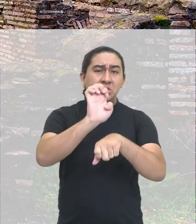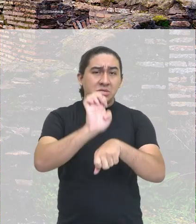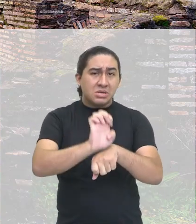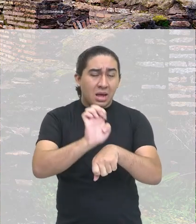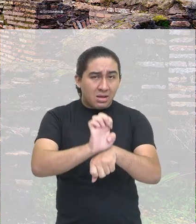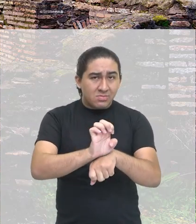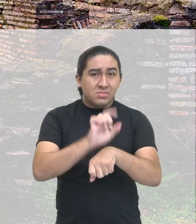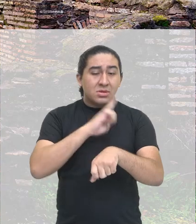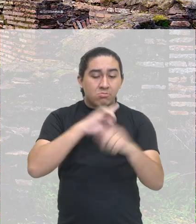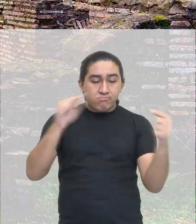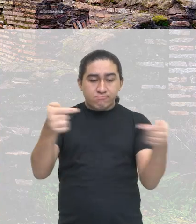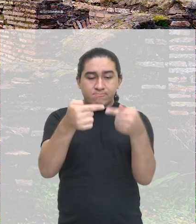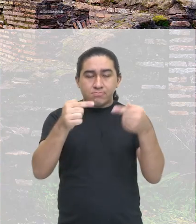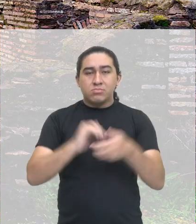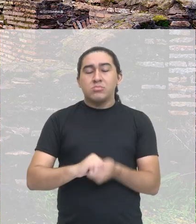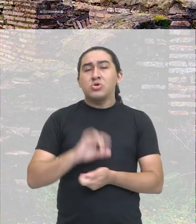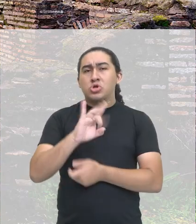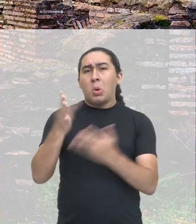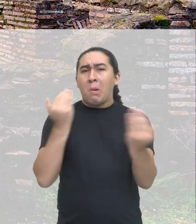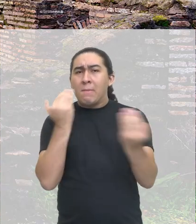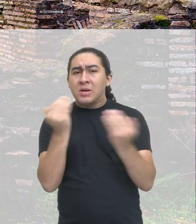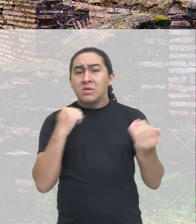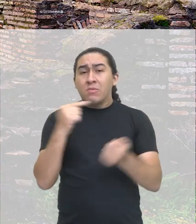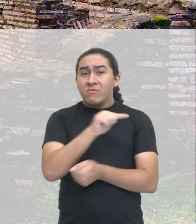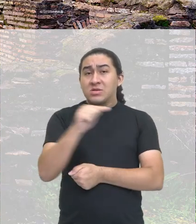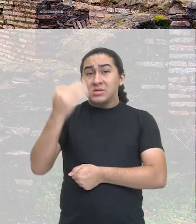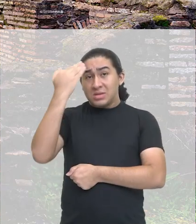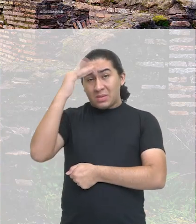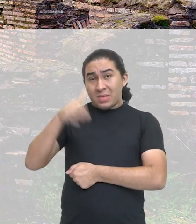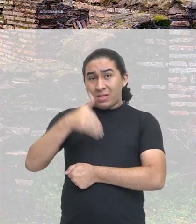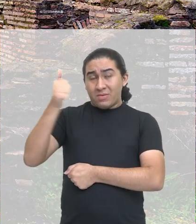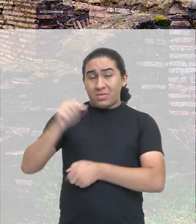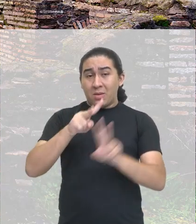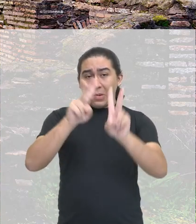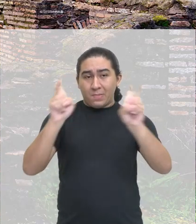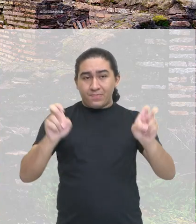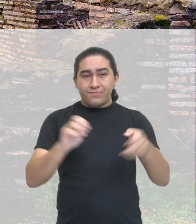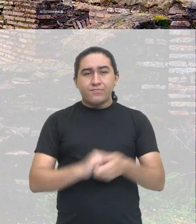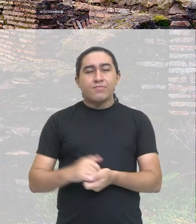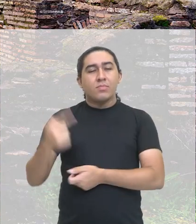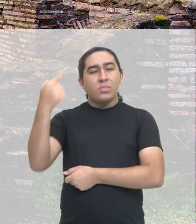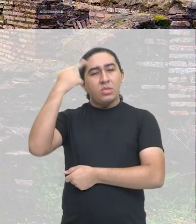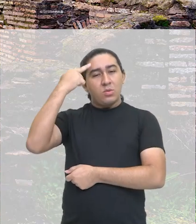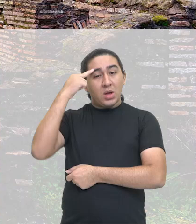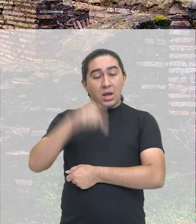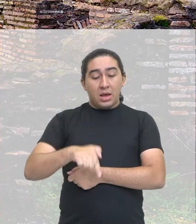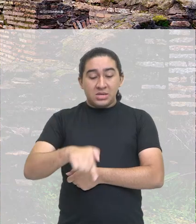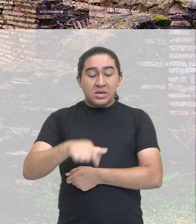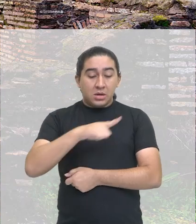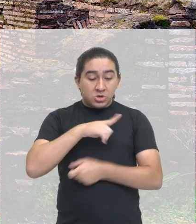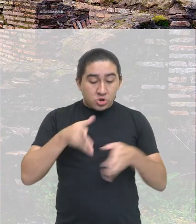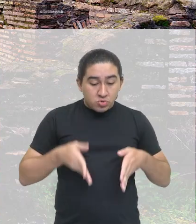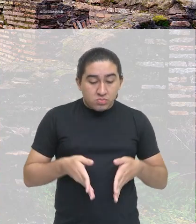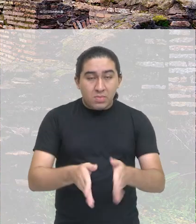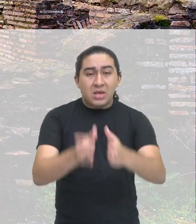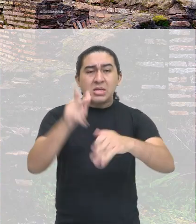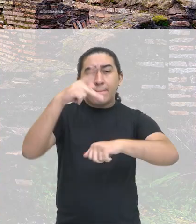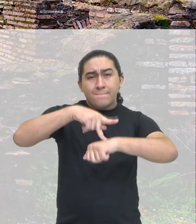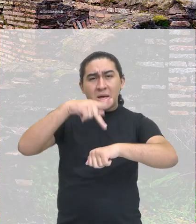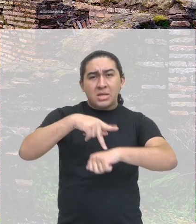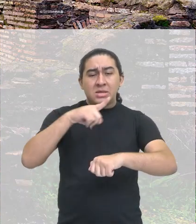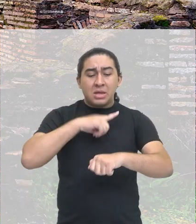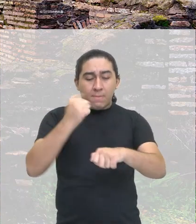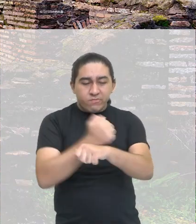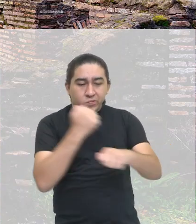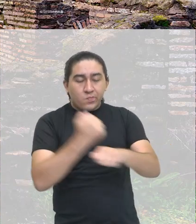fazendo uma comparação para ilustrar melhor para você entender essa questão. Então, você imagina que essas estradas foram construídas justamente por